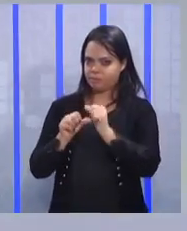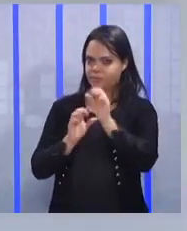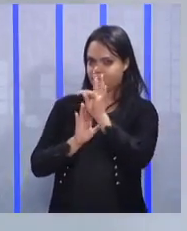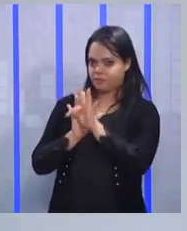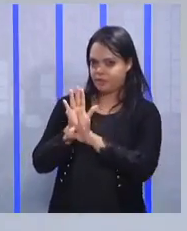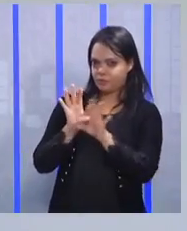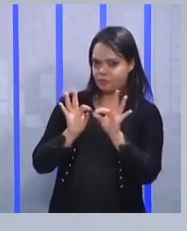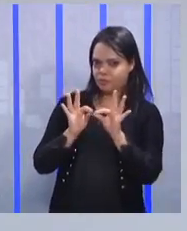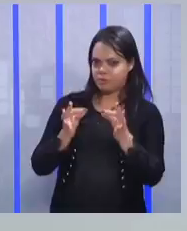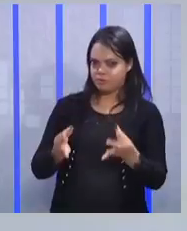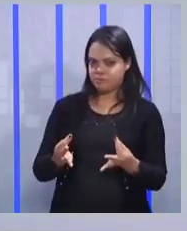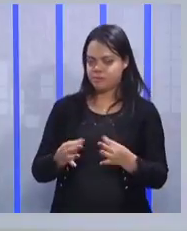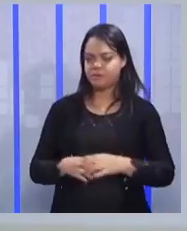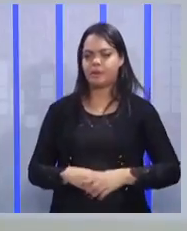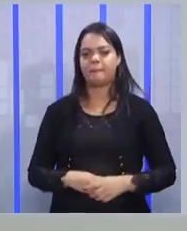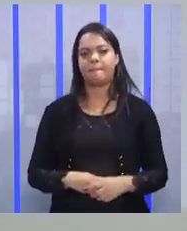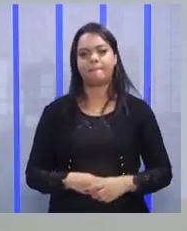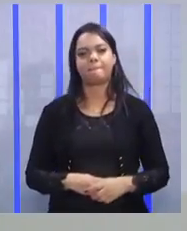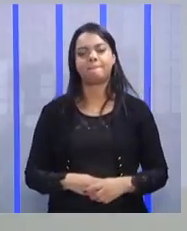Hã?